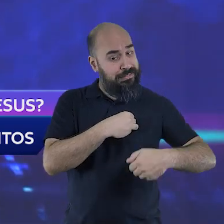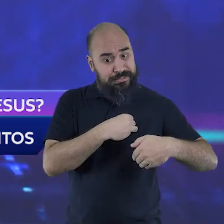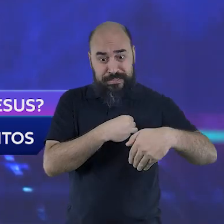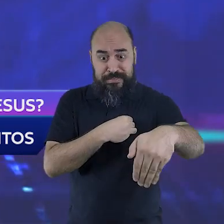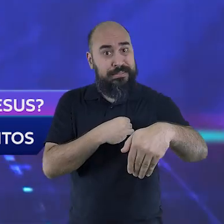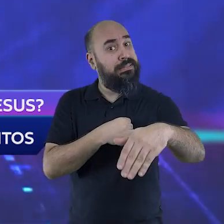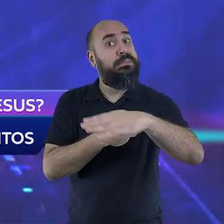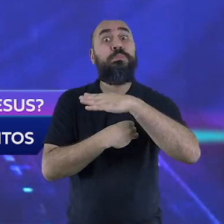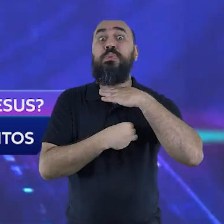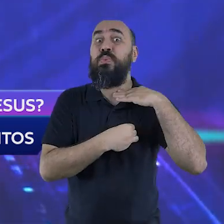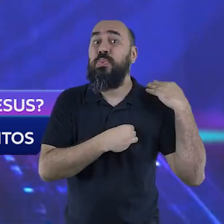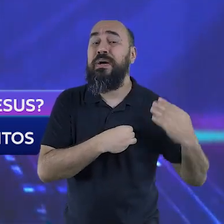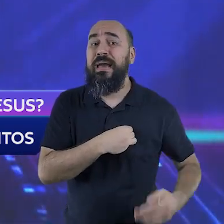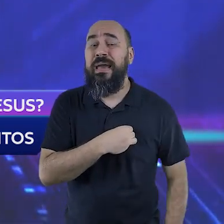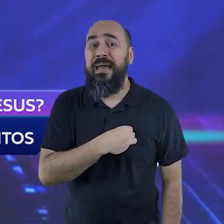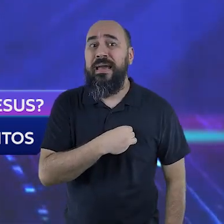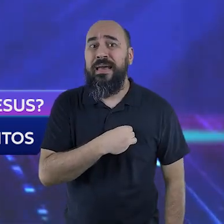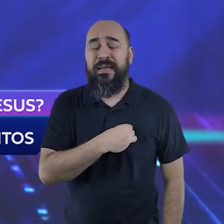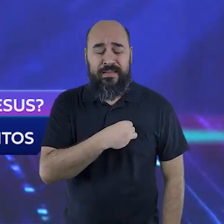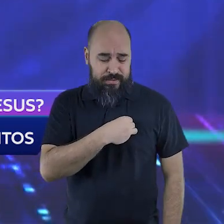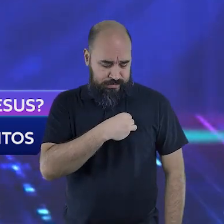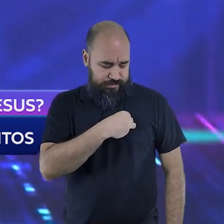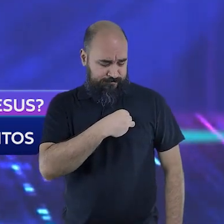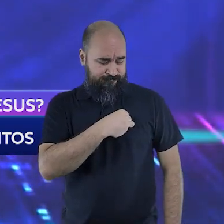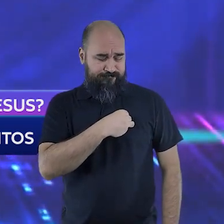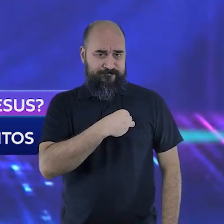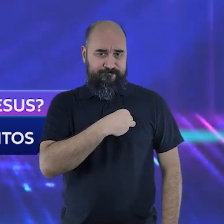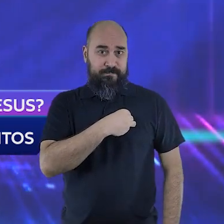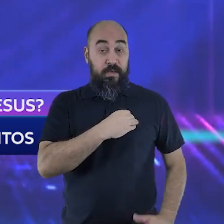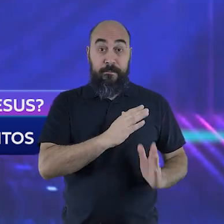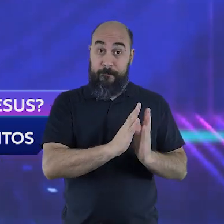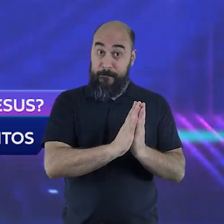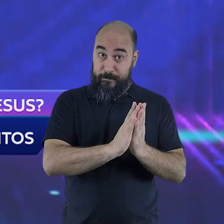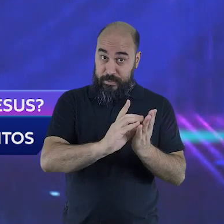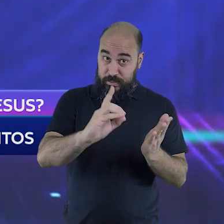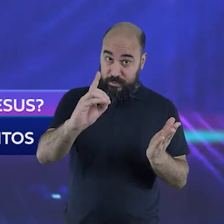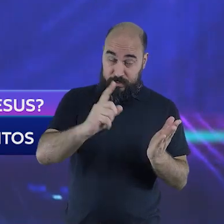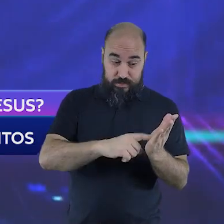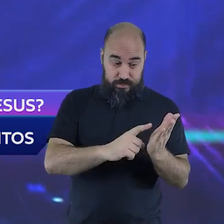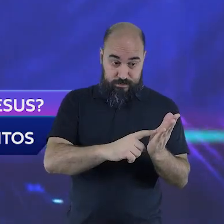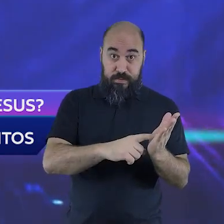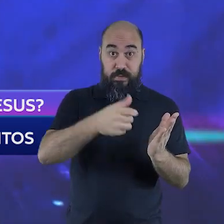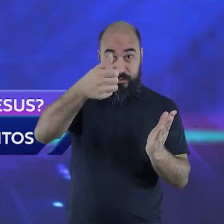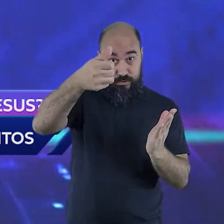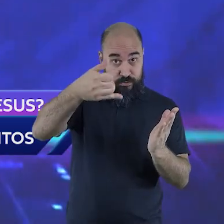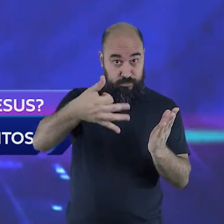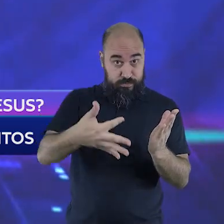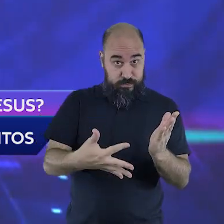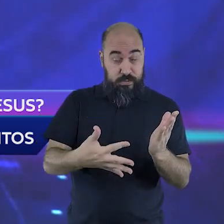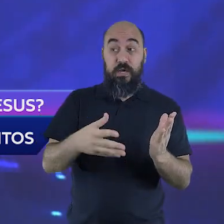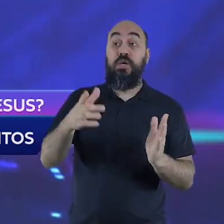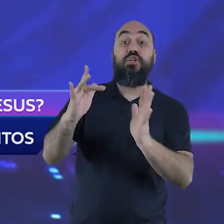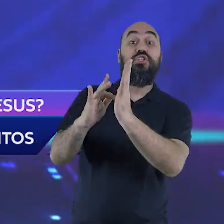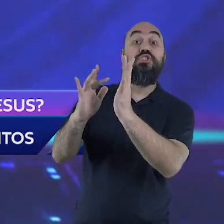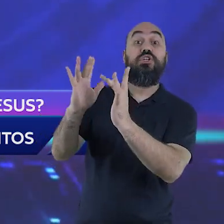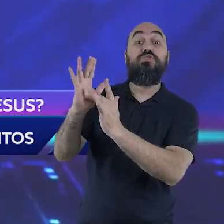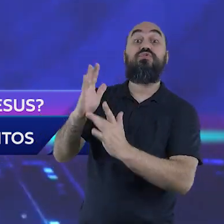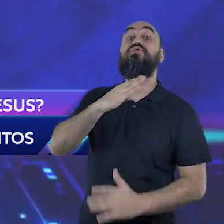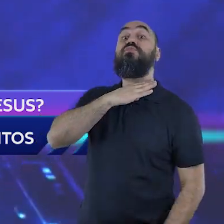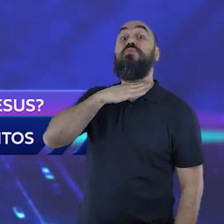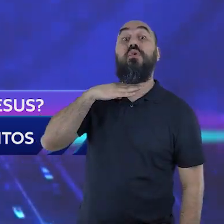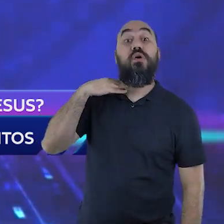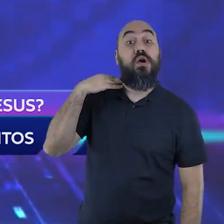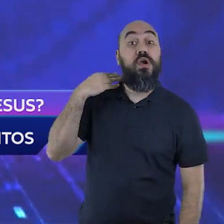de morte. Só que, na Bíblia, nós encontramos que a razão da morte de Jesus